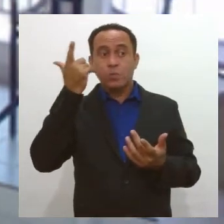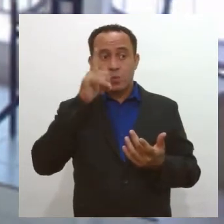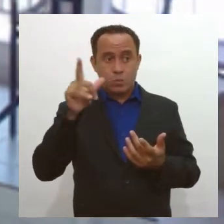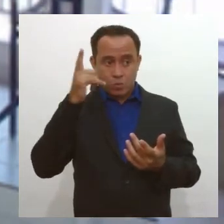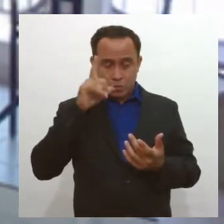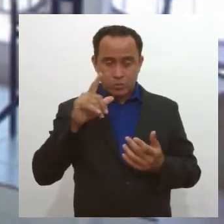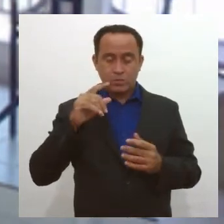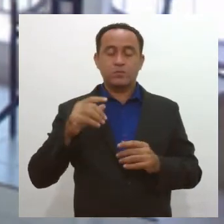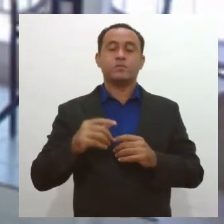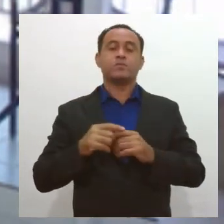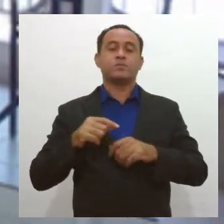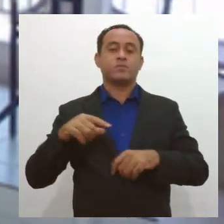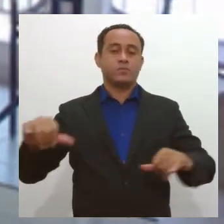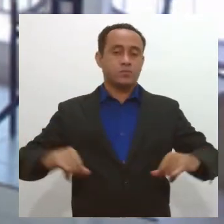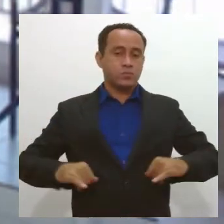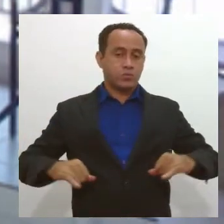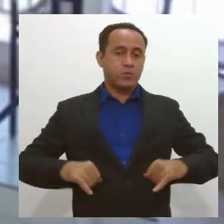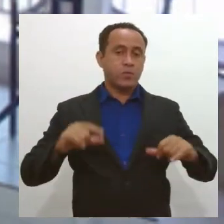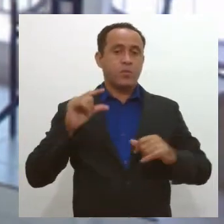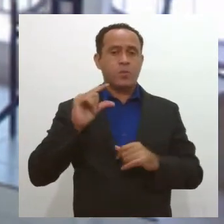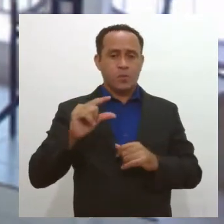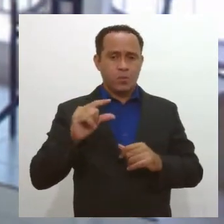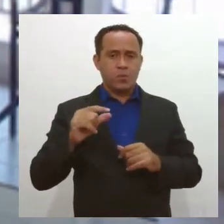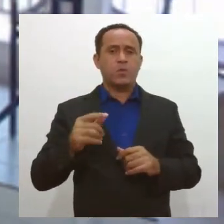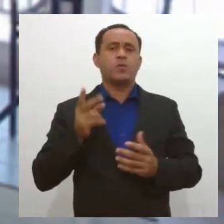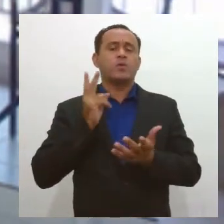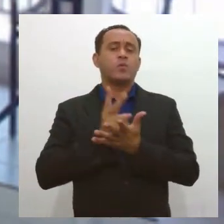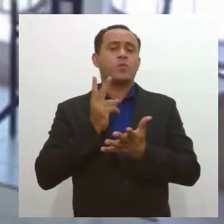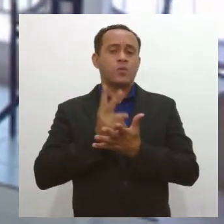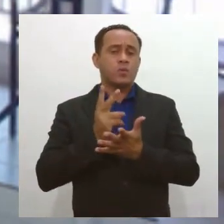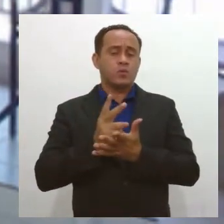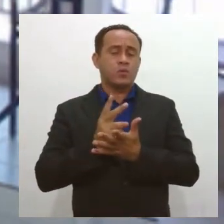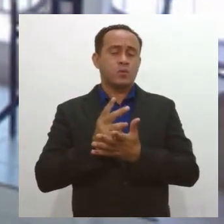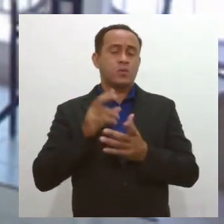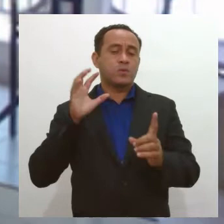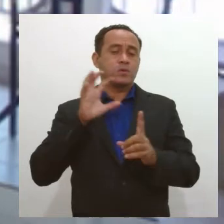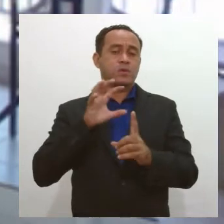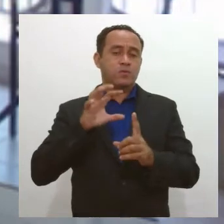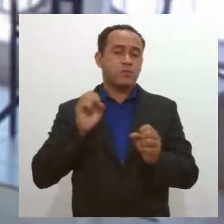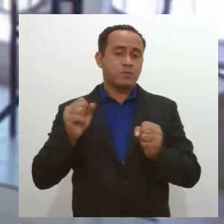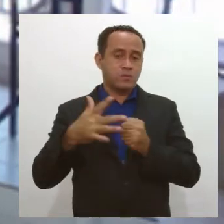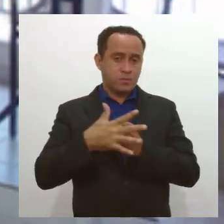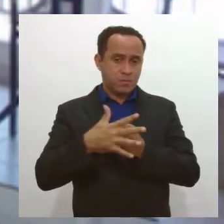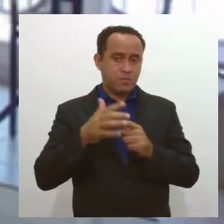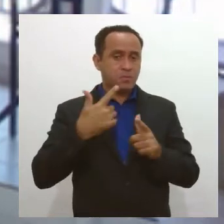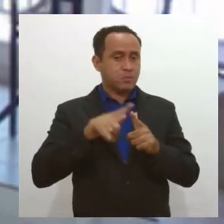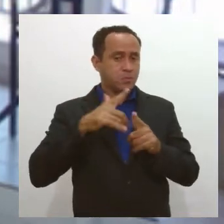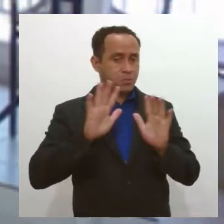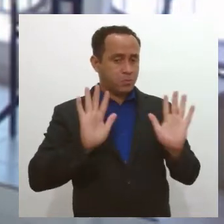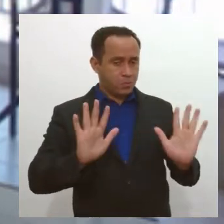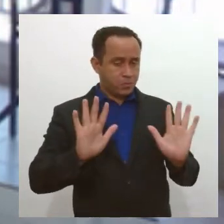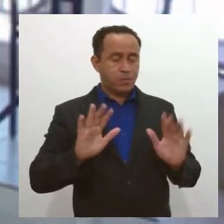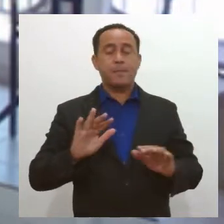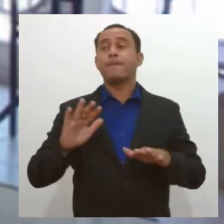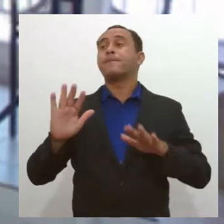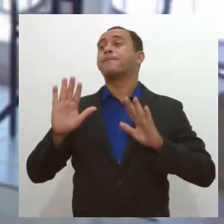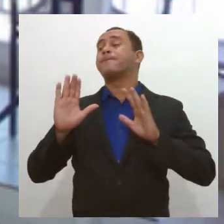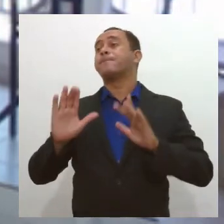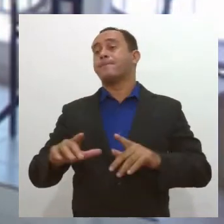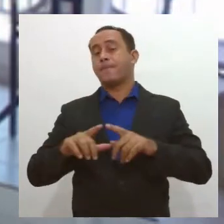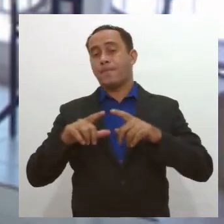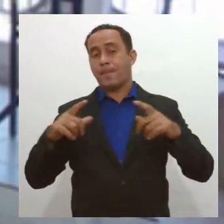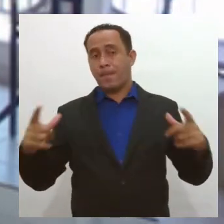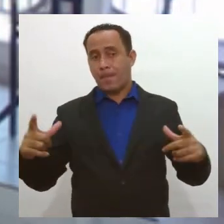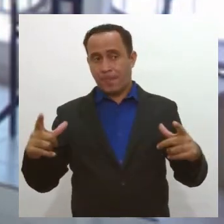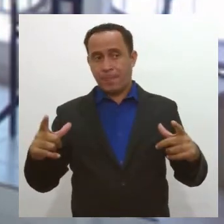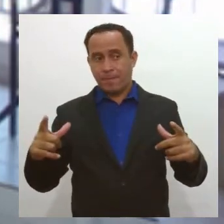mais tempo sem sofrer, ou até mesmo continua hoje sem sofrer os impactos da pandemia. Mas, infelizmente, não é o